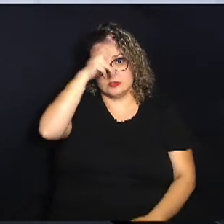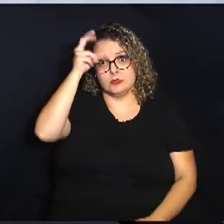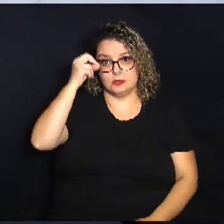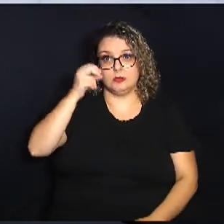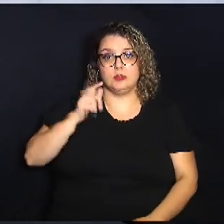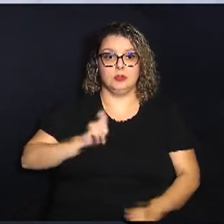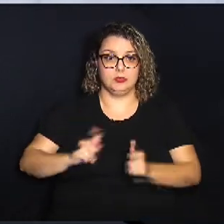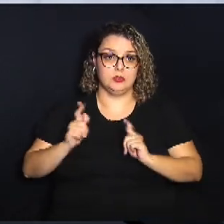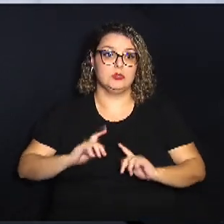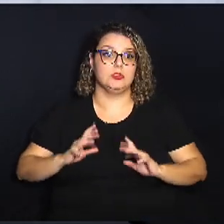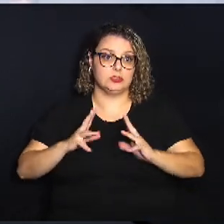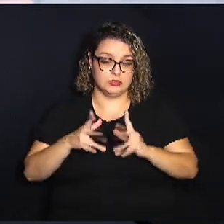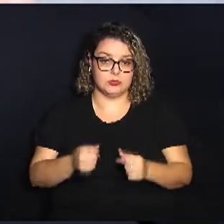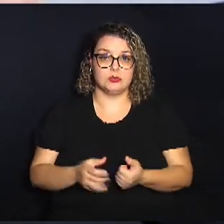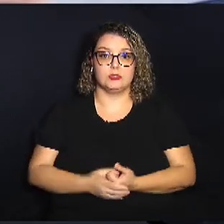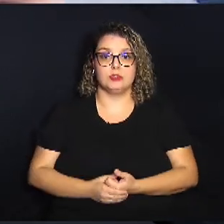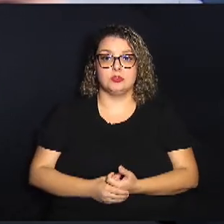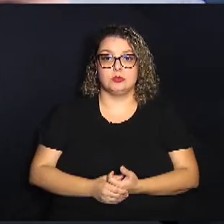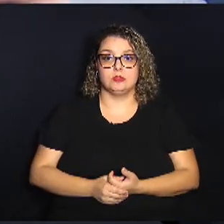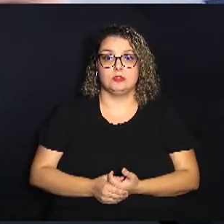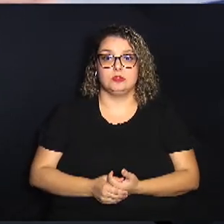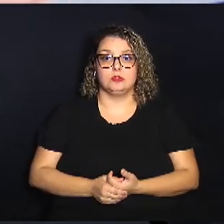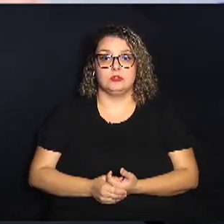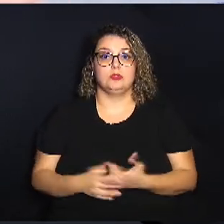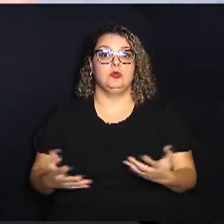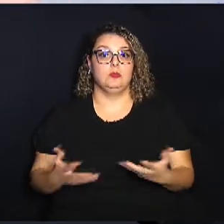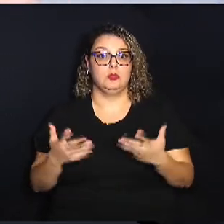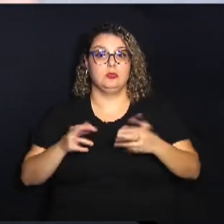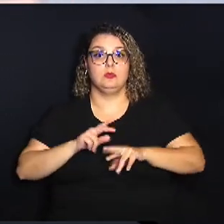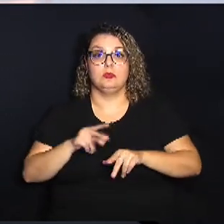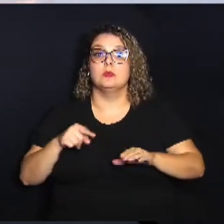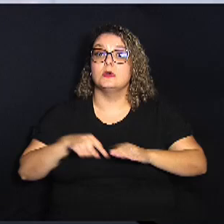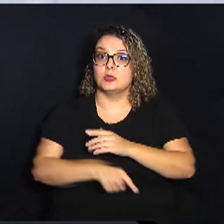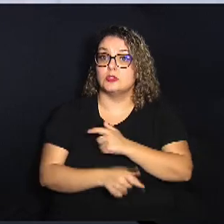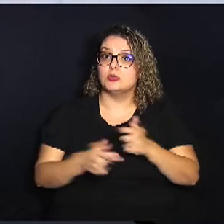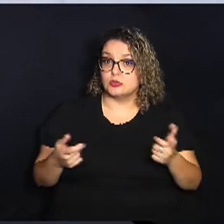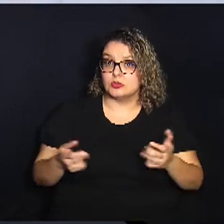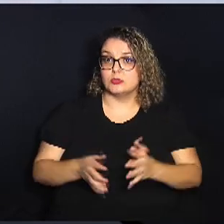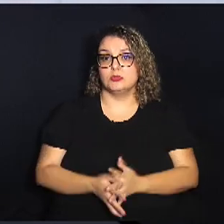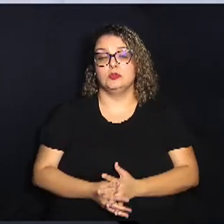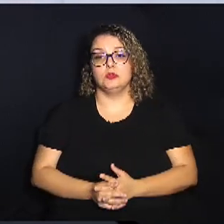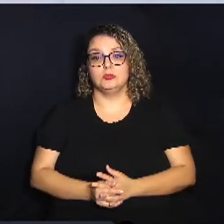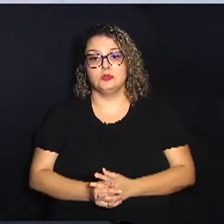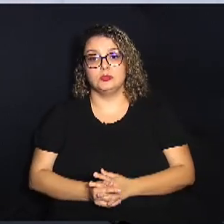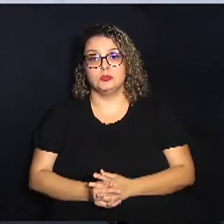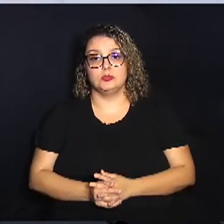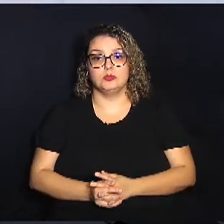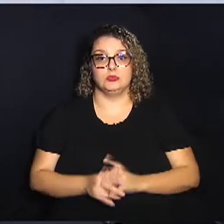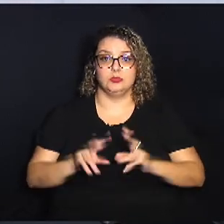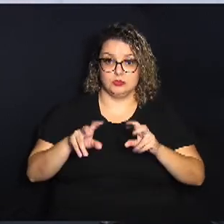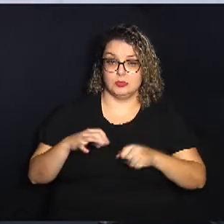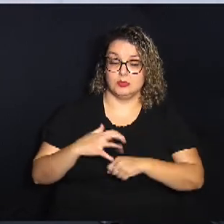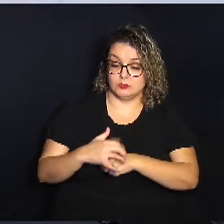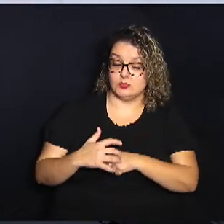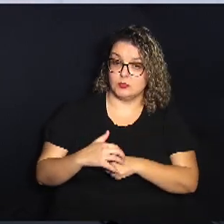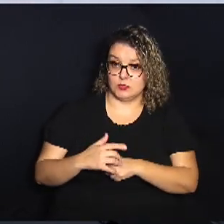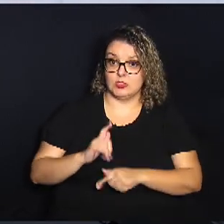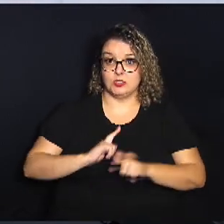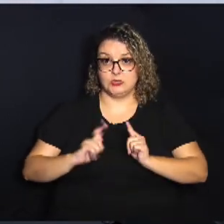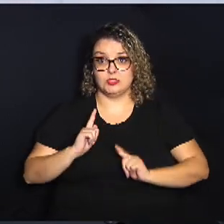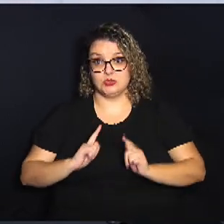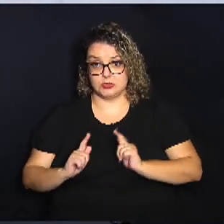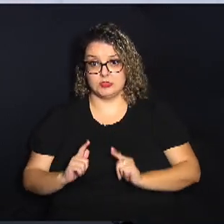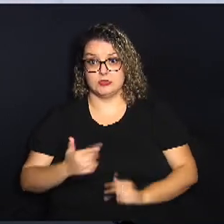gestão como um todo. Nós temos promovido vários avanços em termos digitais na gestão pública.